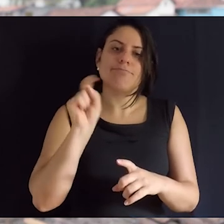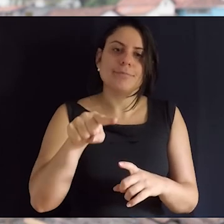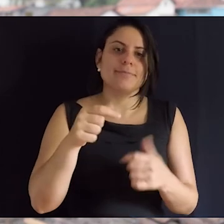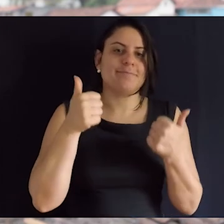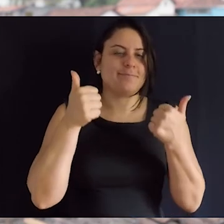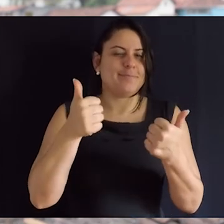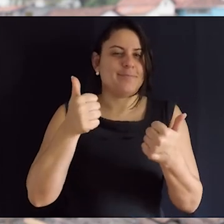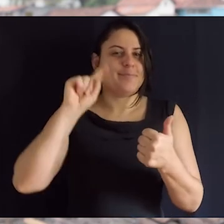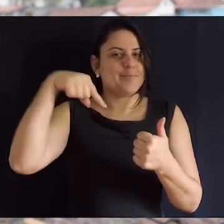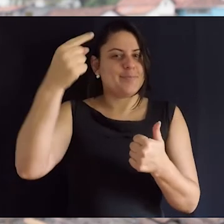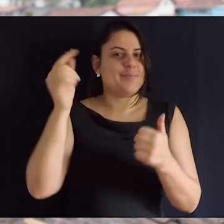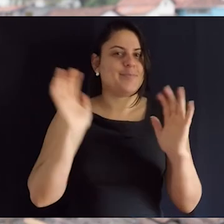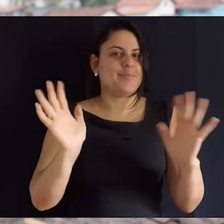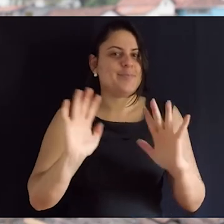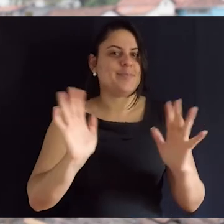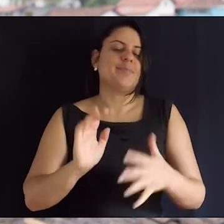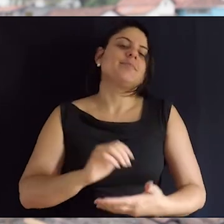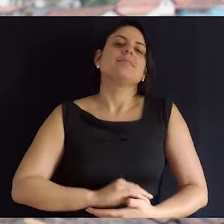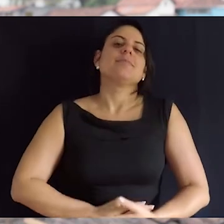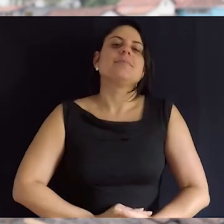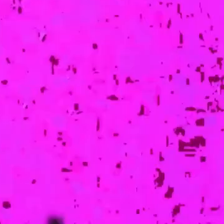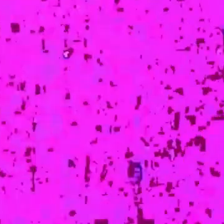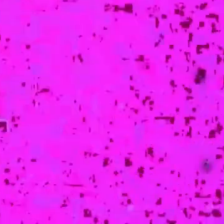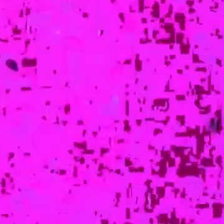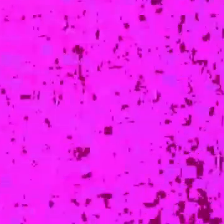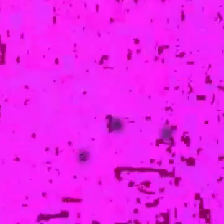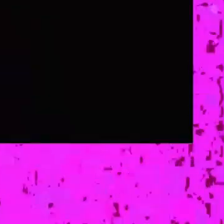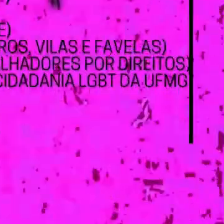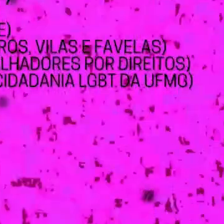dá o quê? Streaming nelas. Até a próxima!